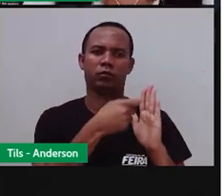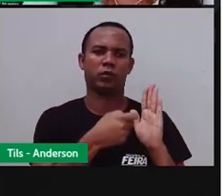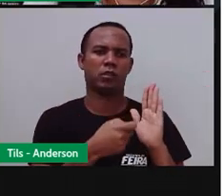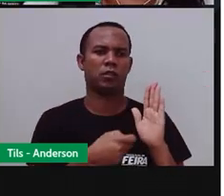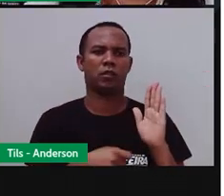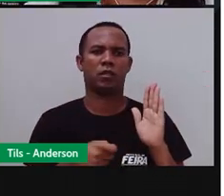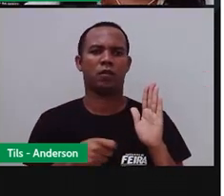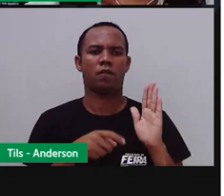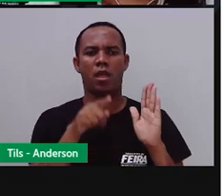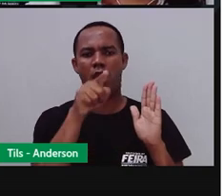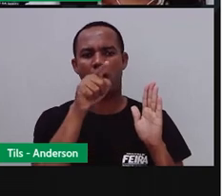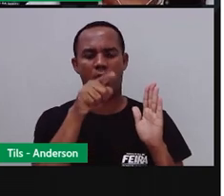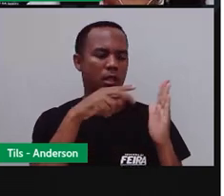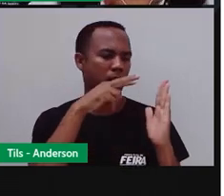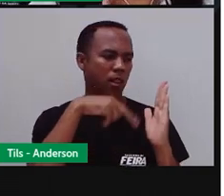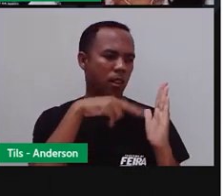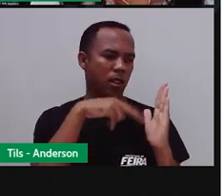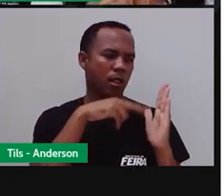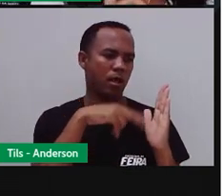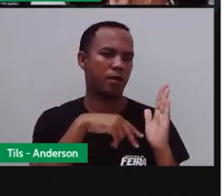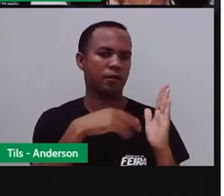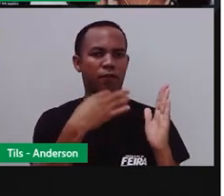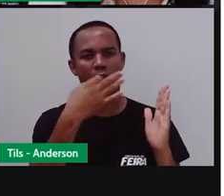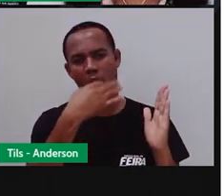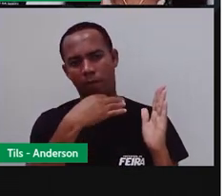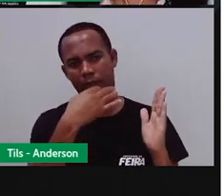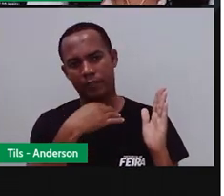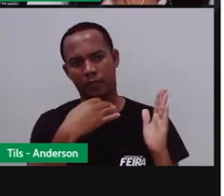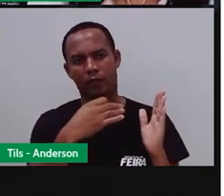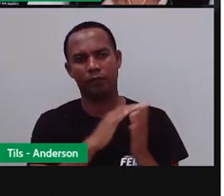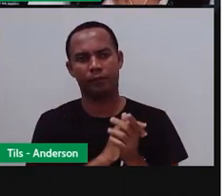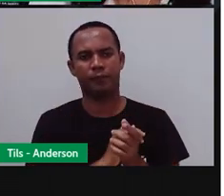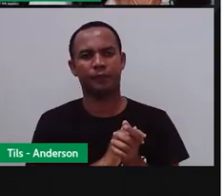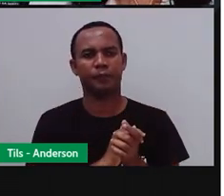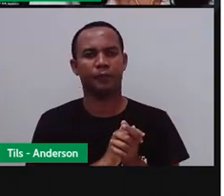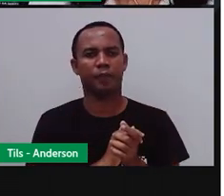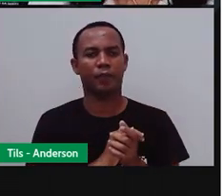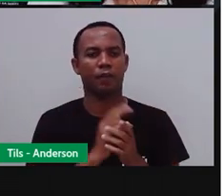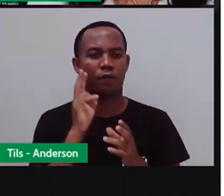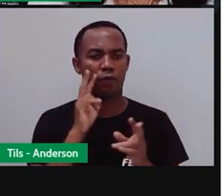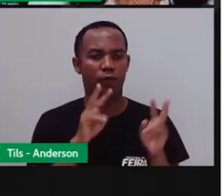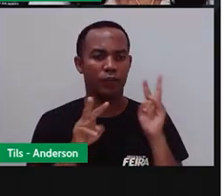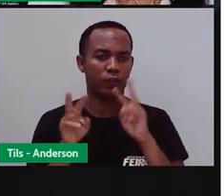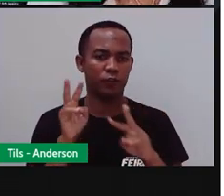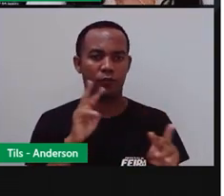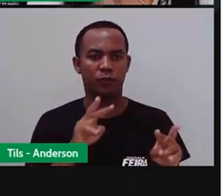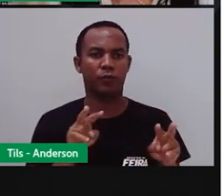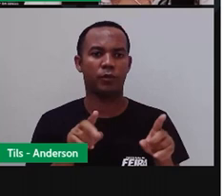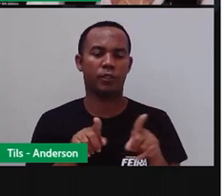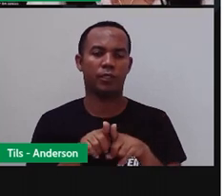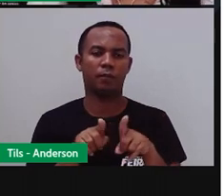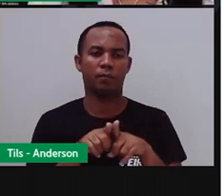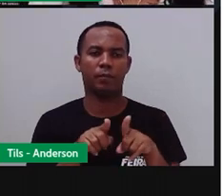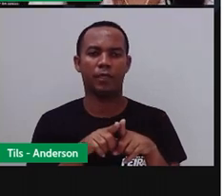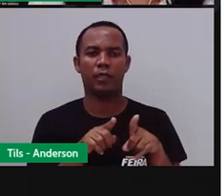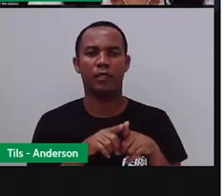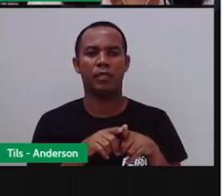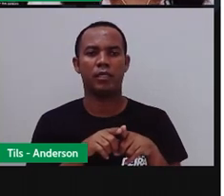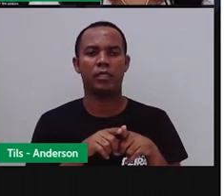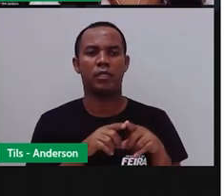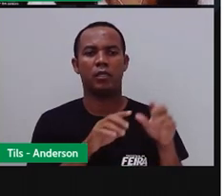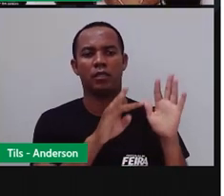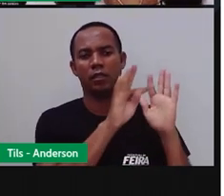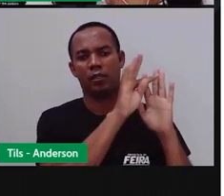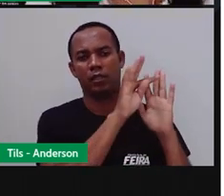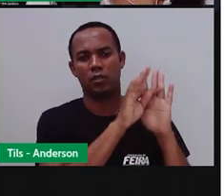tome o partido dele. E isso é visto tanto no título quanto no próprio texto, viu